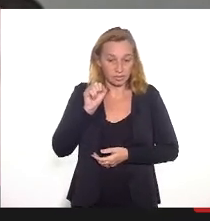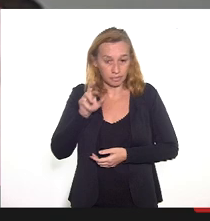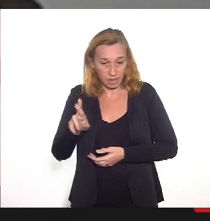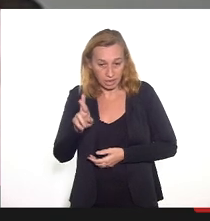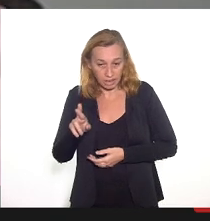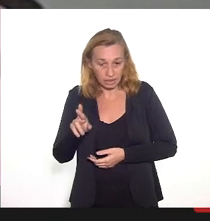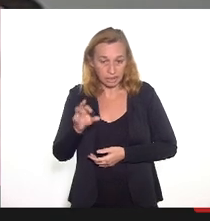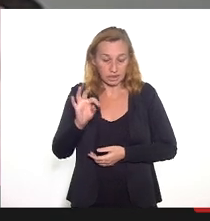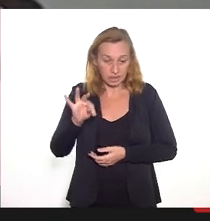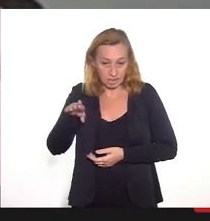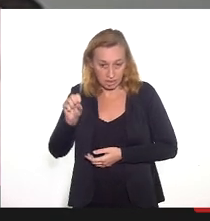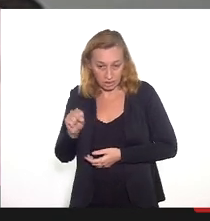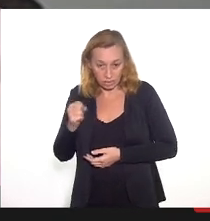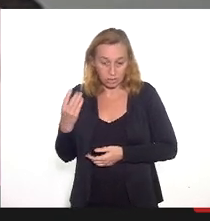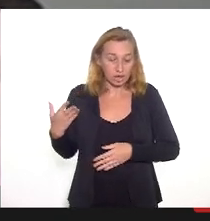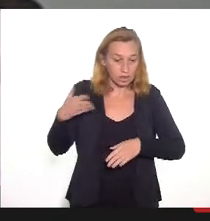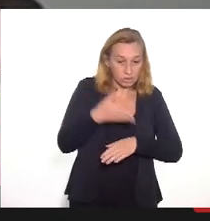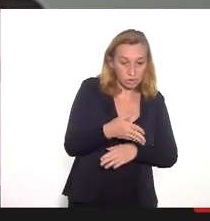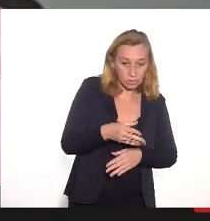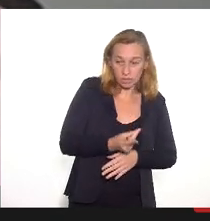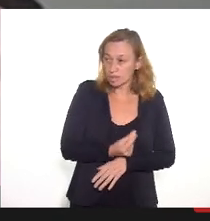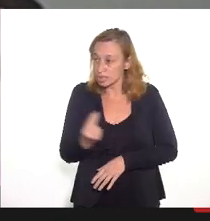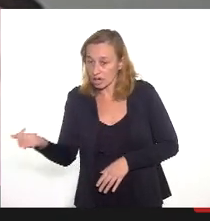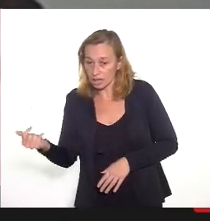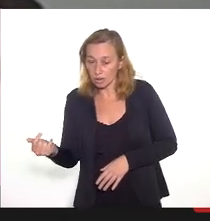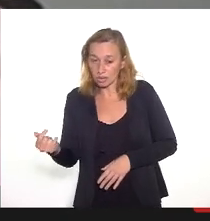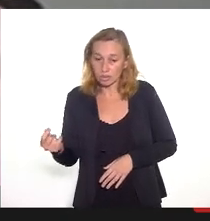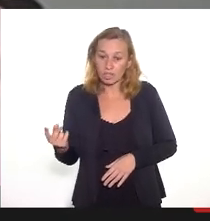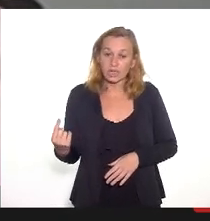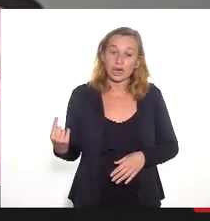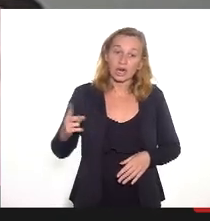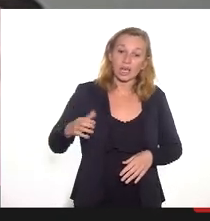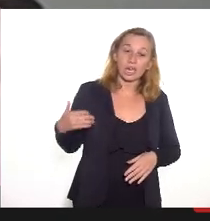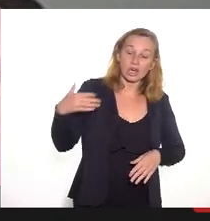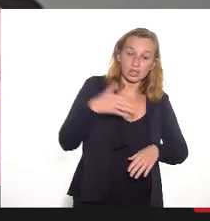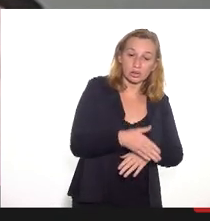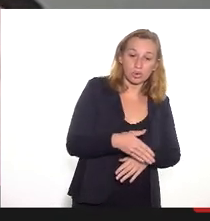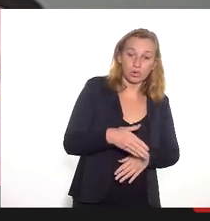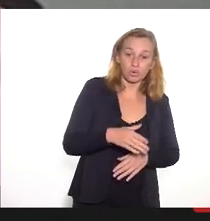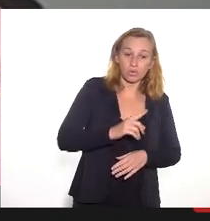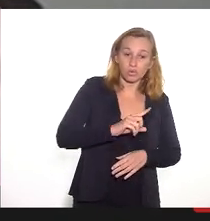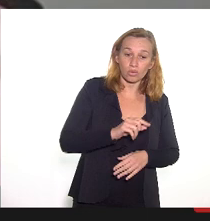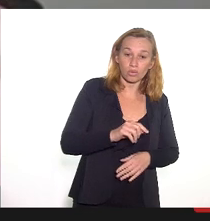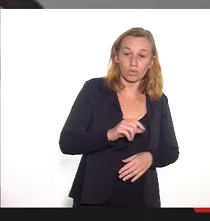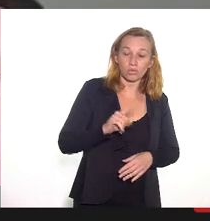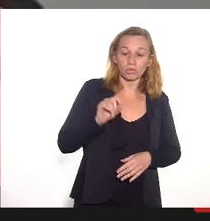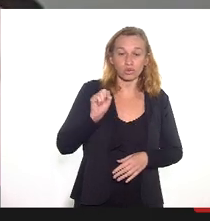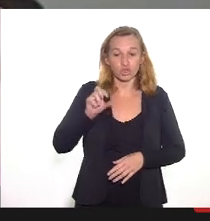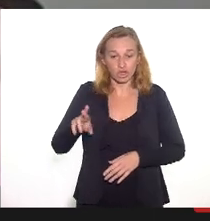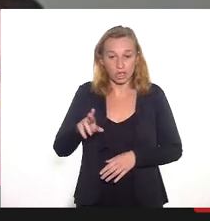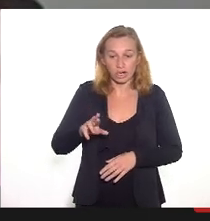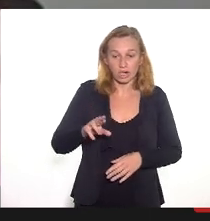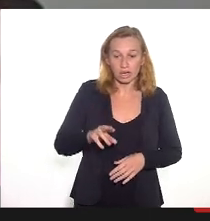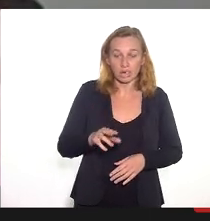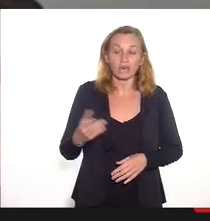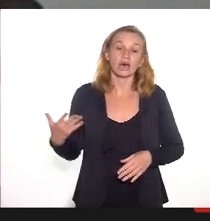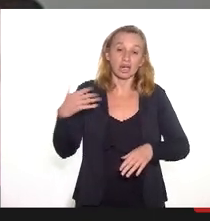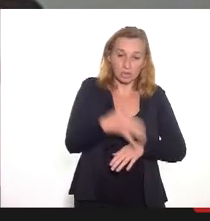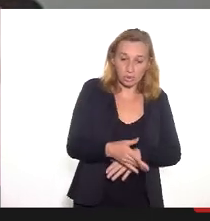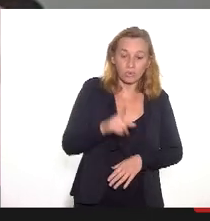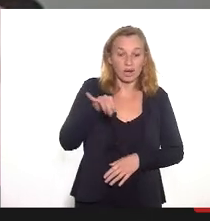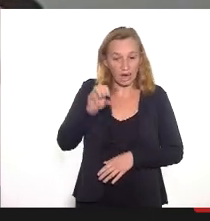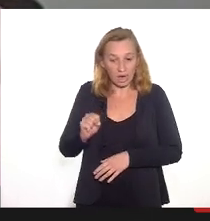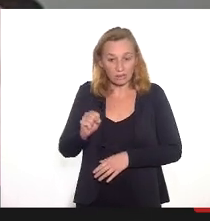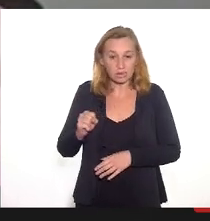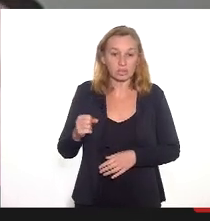aí ele saiu, aí entrou o Fernando Ferri, aí saiu, entrou o Busquê, saiu, aí entrou o Carlos Roberto Chaves, saiu,